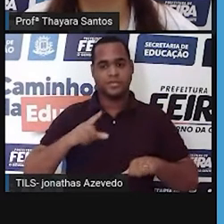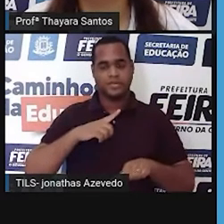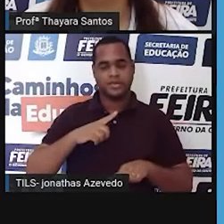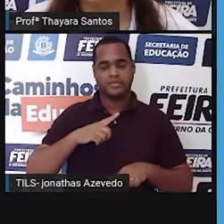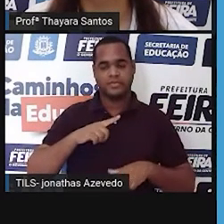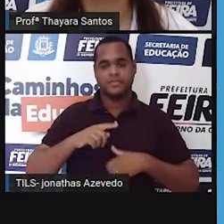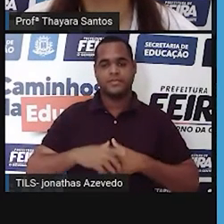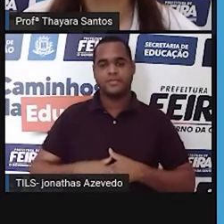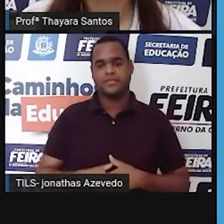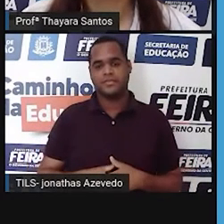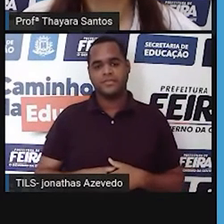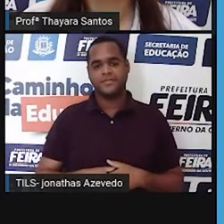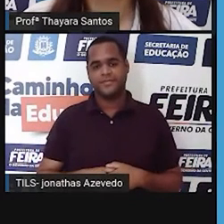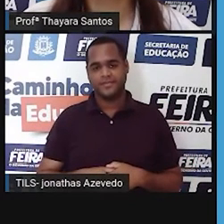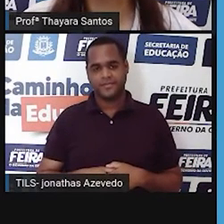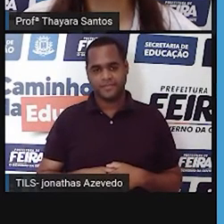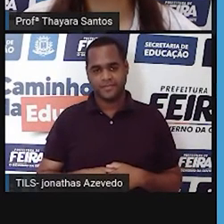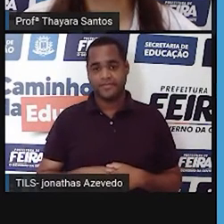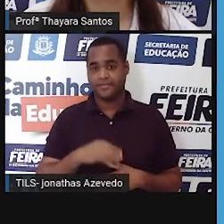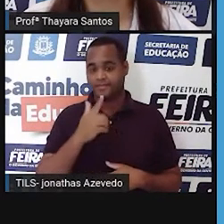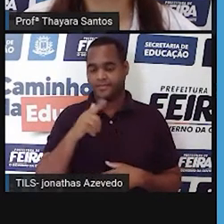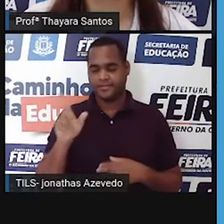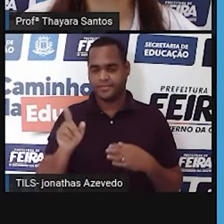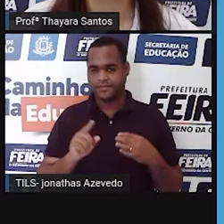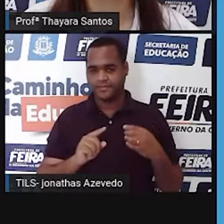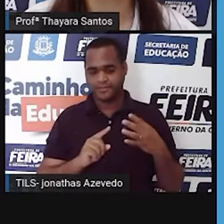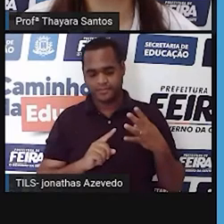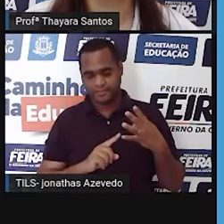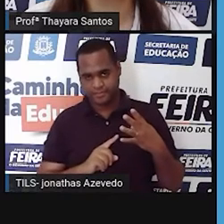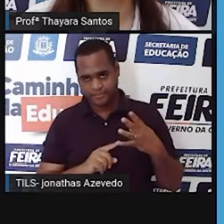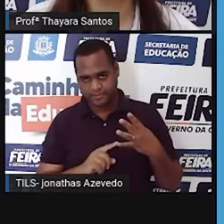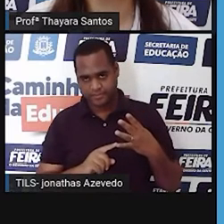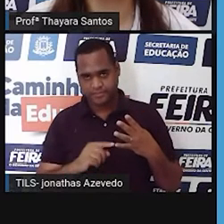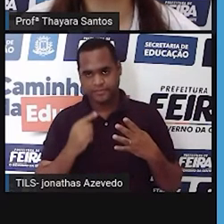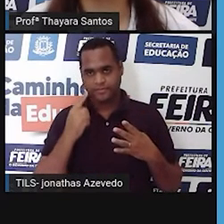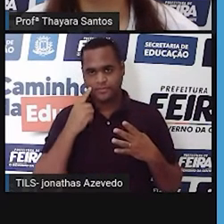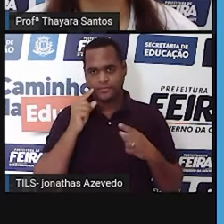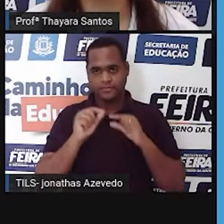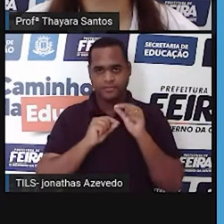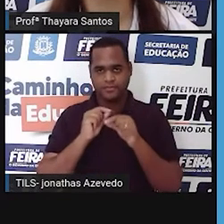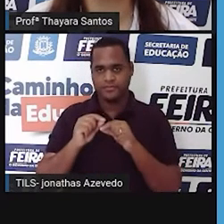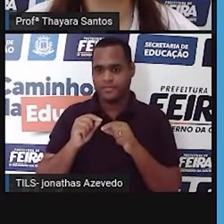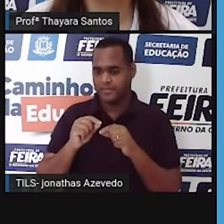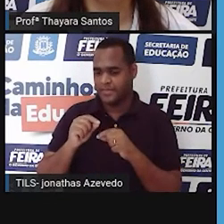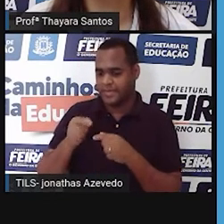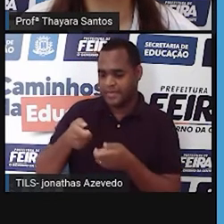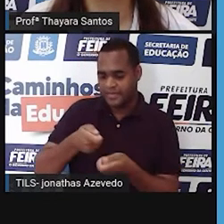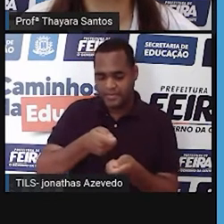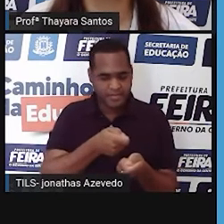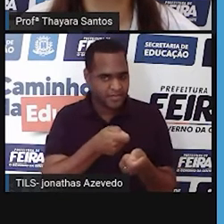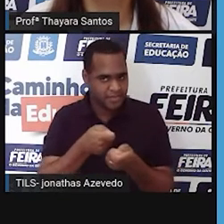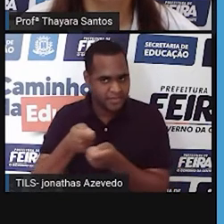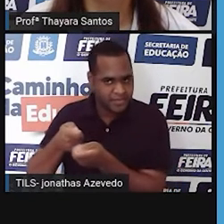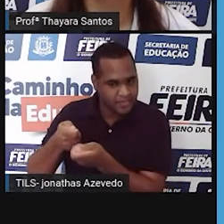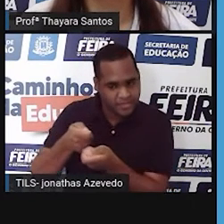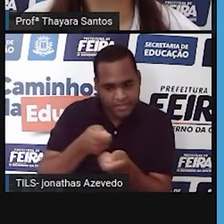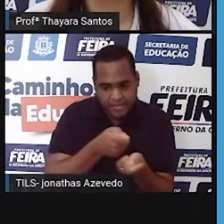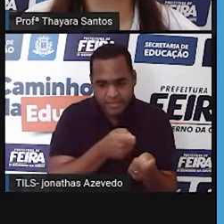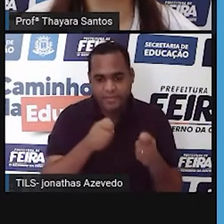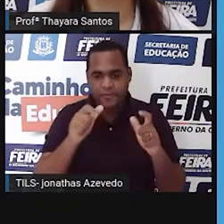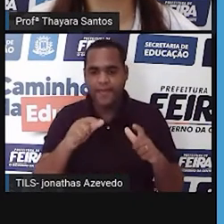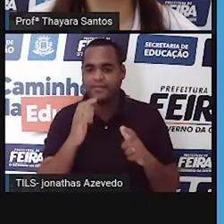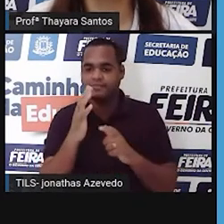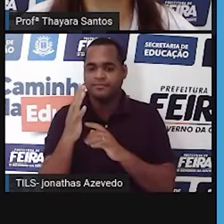ameaçado também. E a última seria esses insumos, os pesticidas que são aplicados nas lavouras,